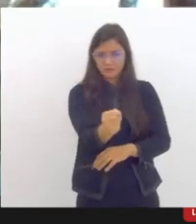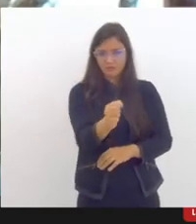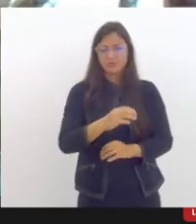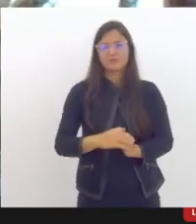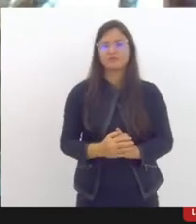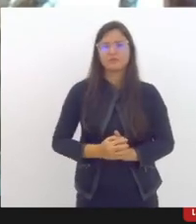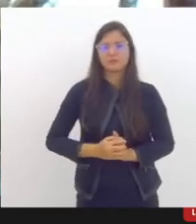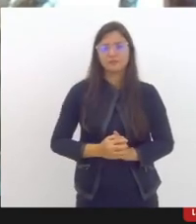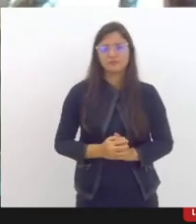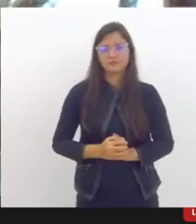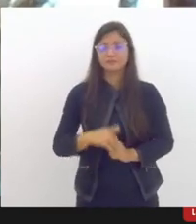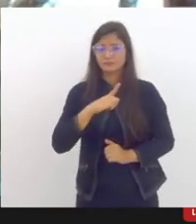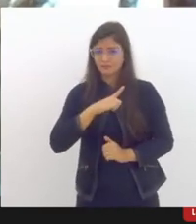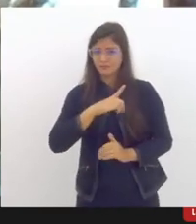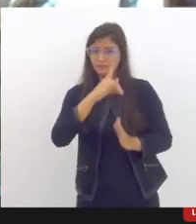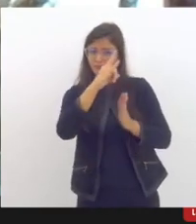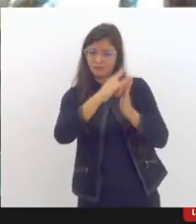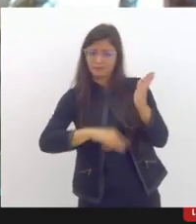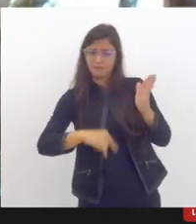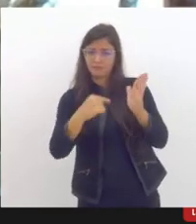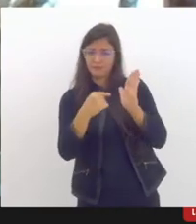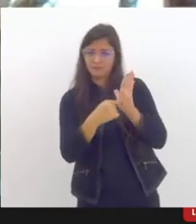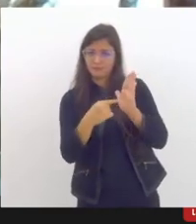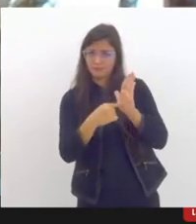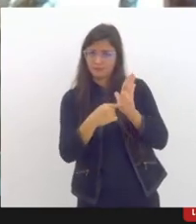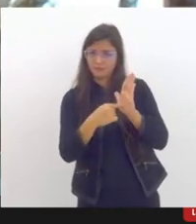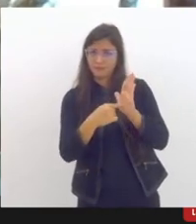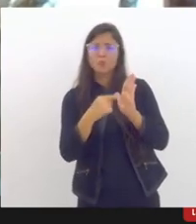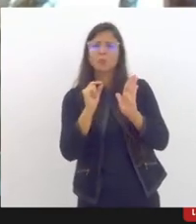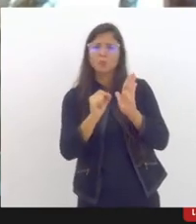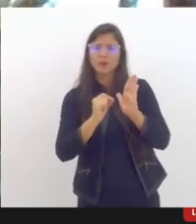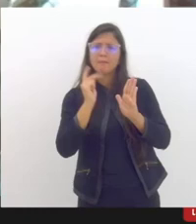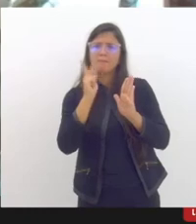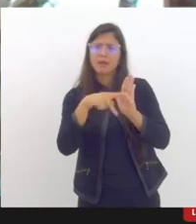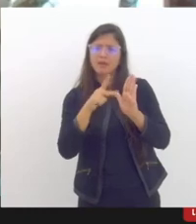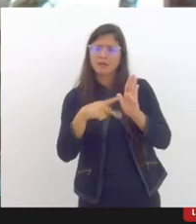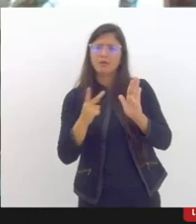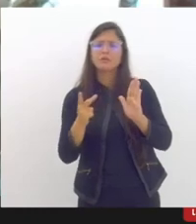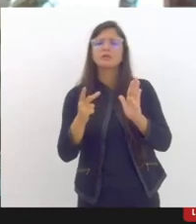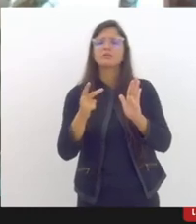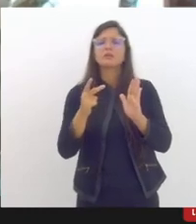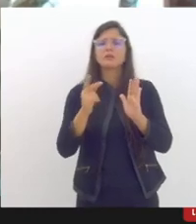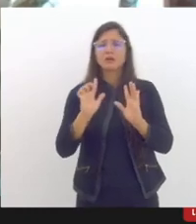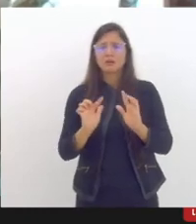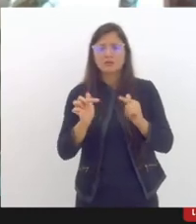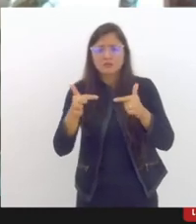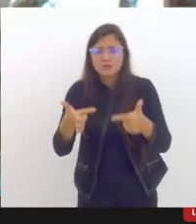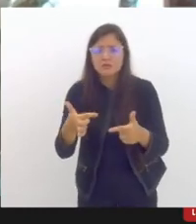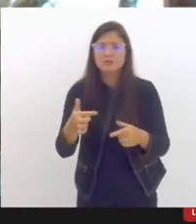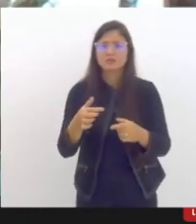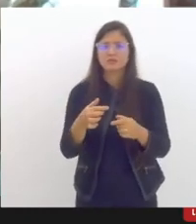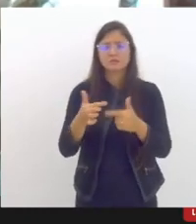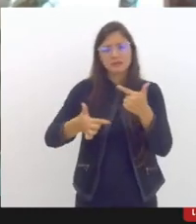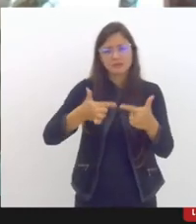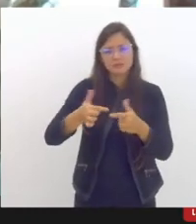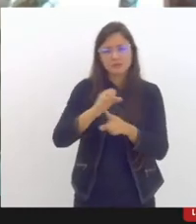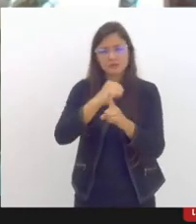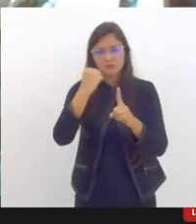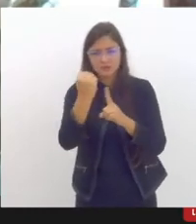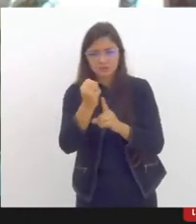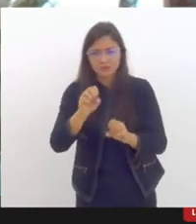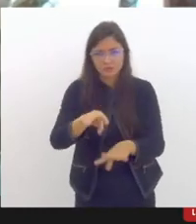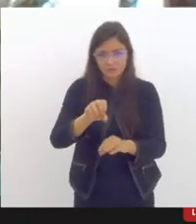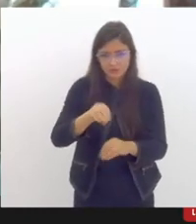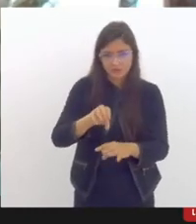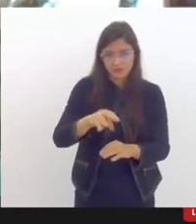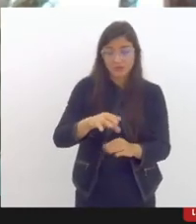temos um documento que chama-se parâmetros para atuação do serviço social da educação que foi um documento construído